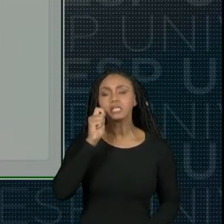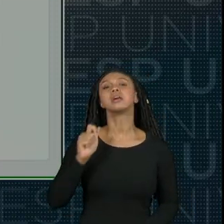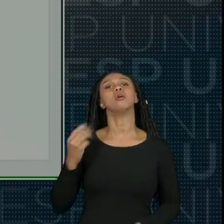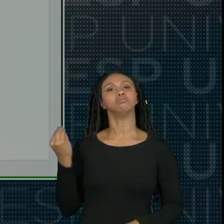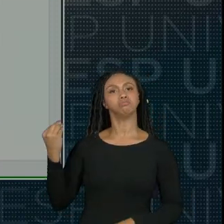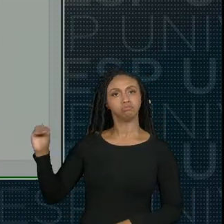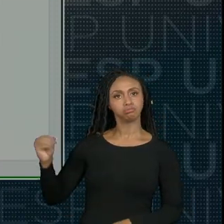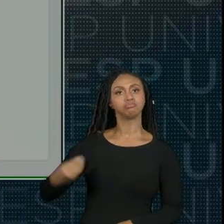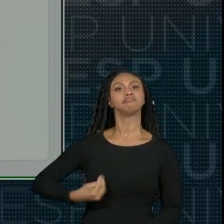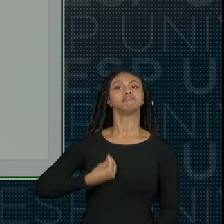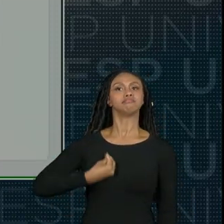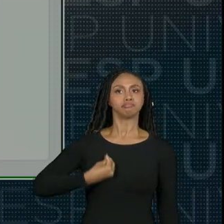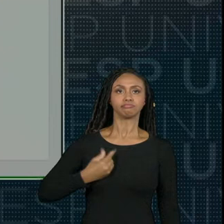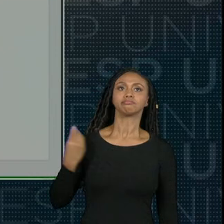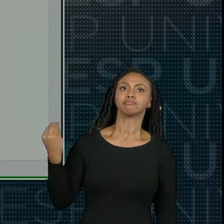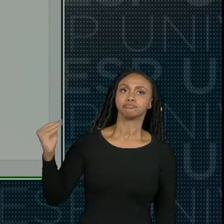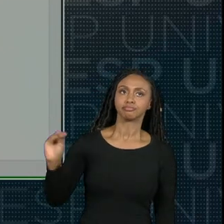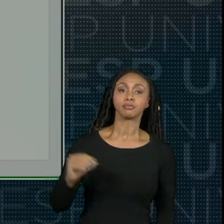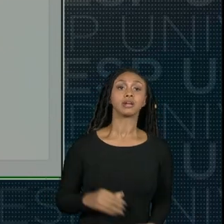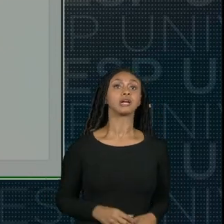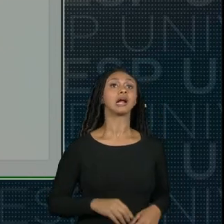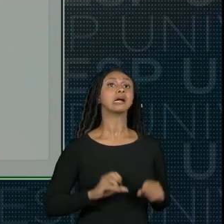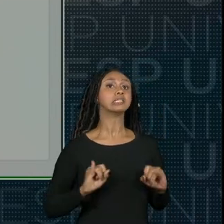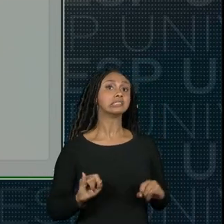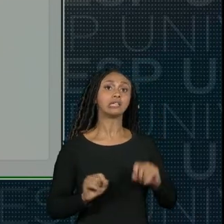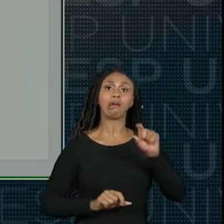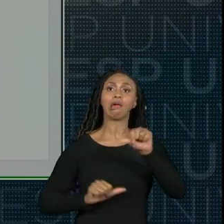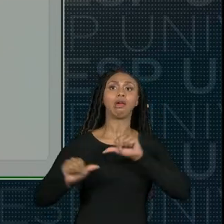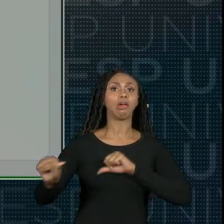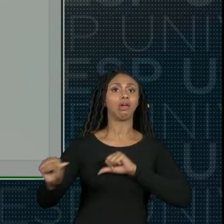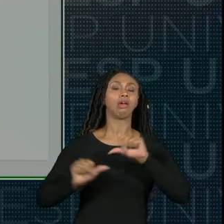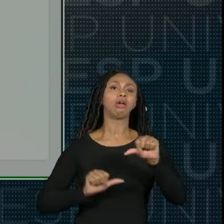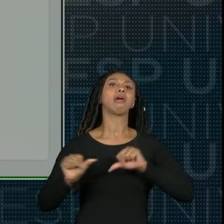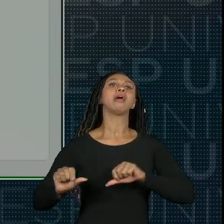caso contrário ele pode também colocar diversos se ele